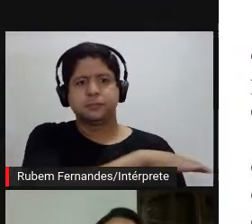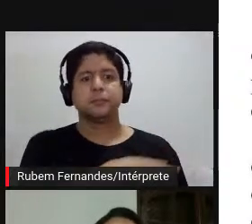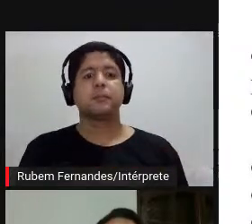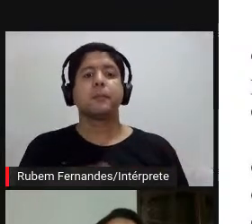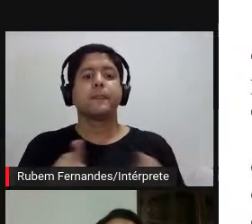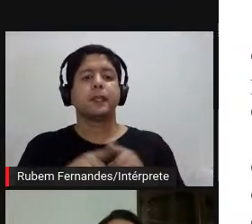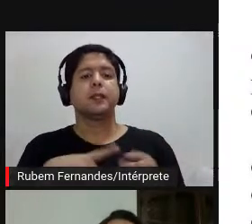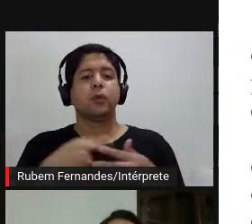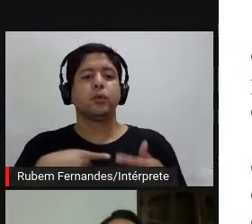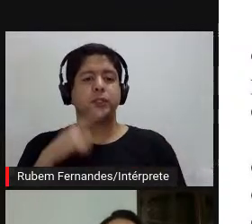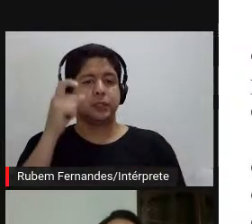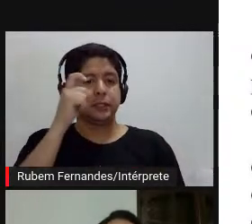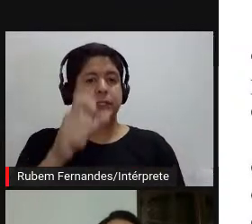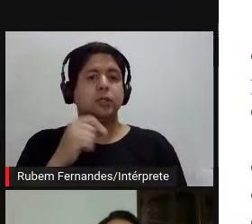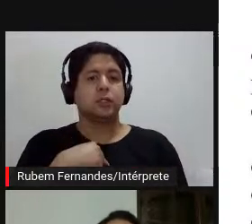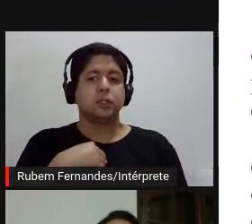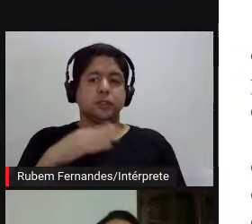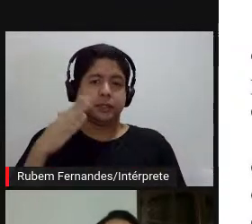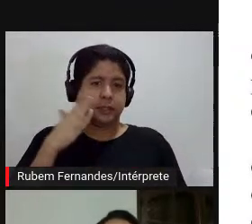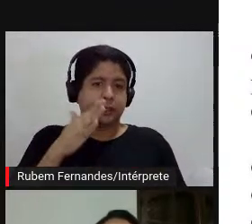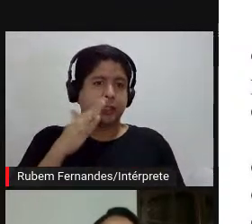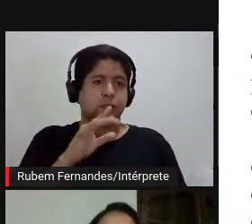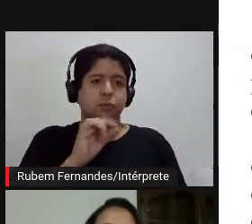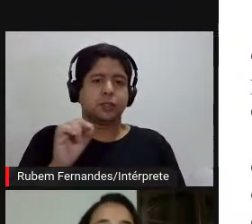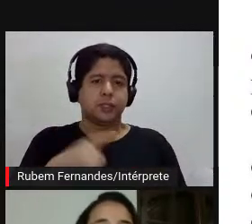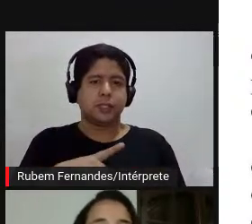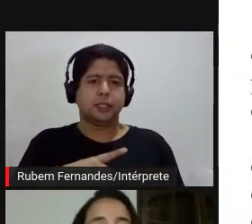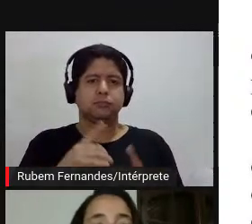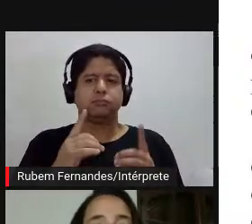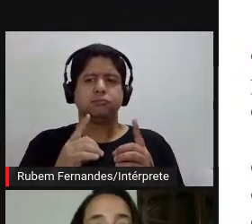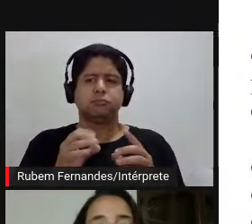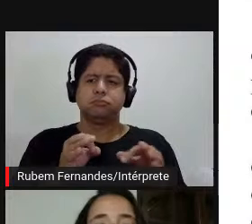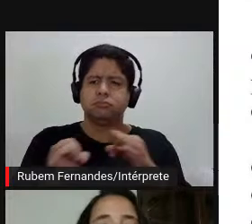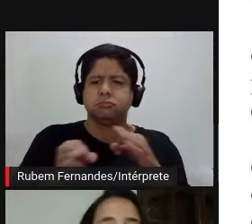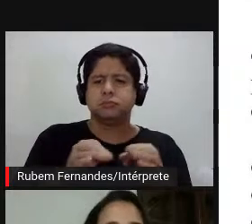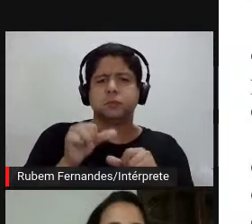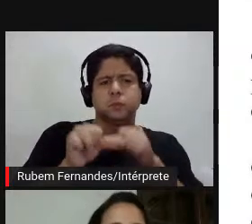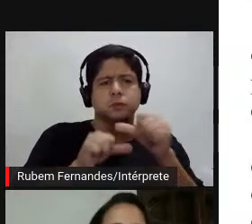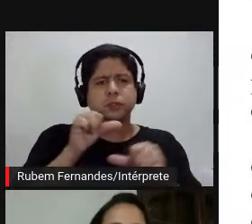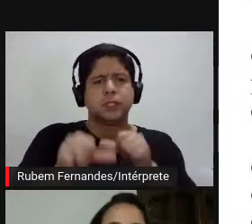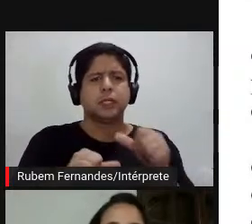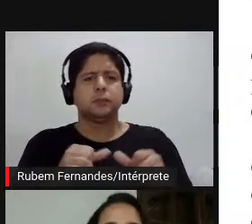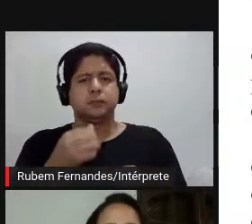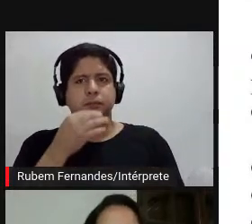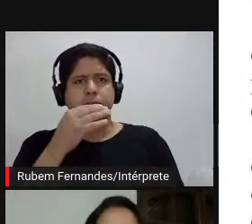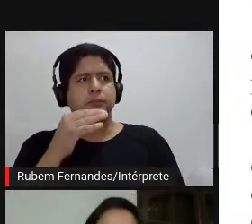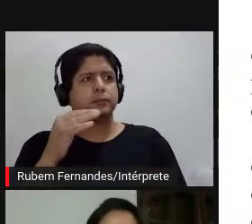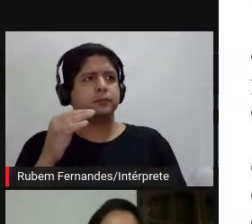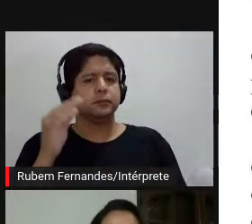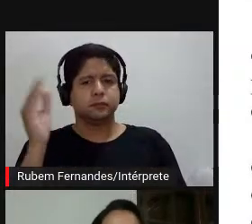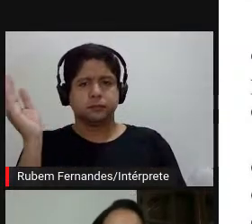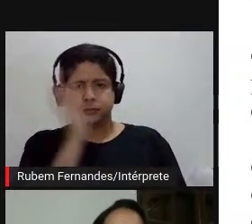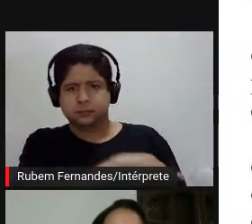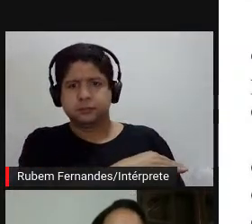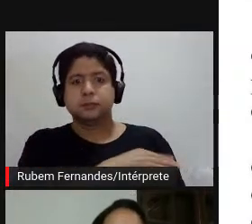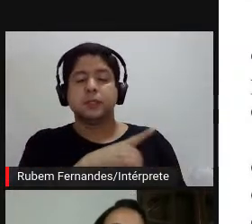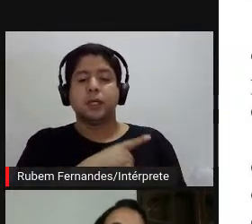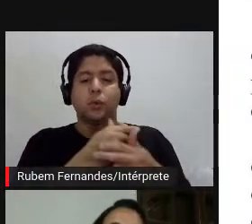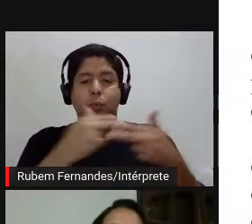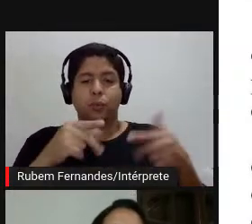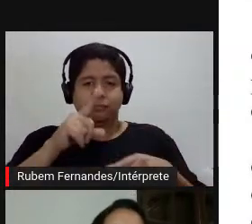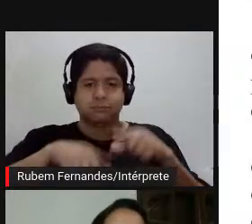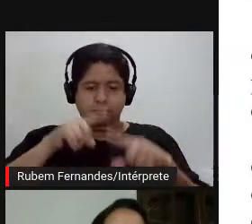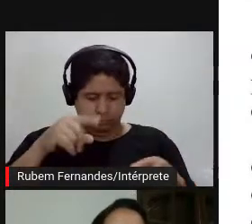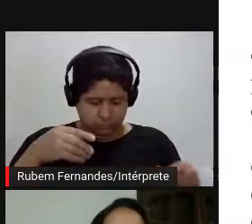interessou foi entender essa dinâmica dessa mudança de uma estética do objeto, né, que